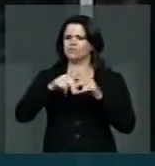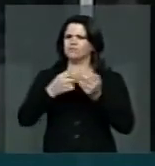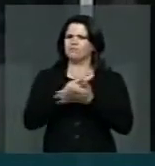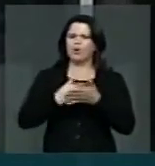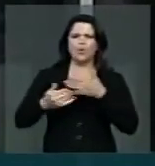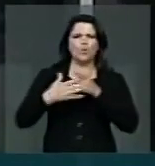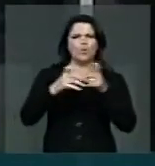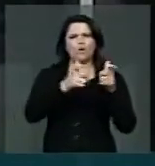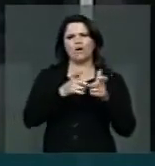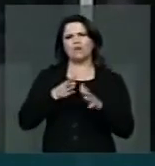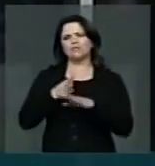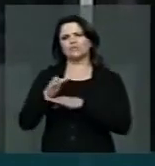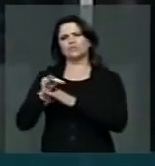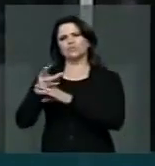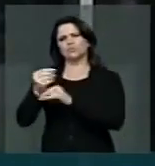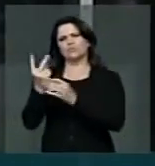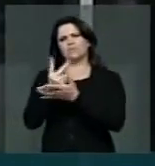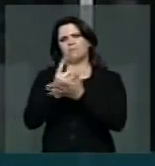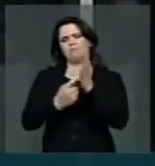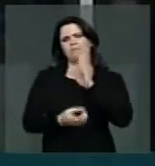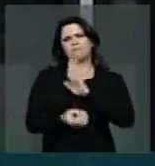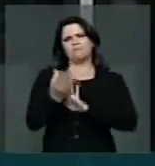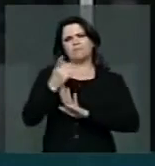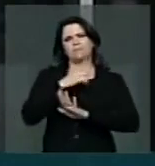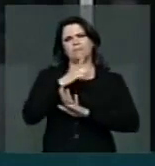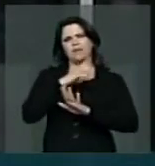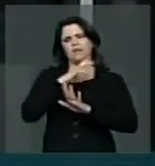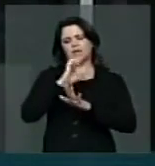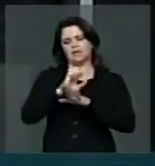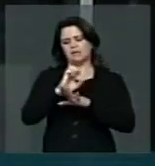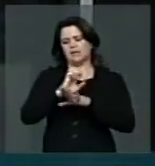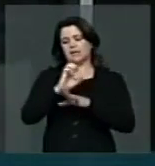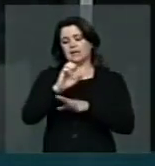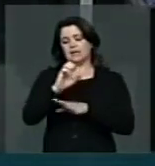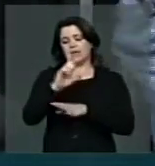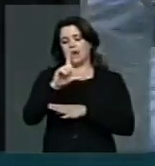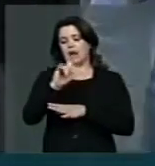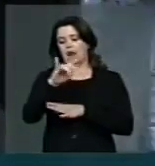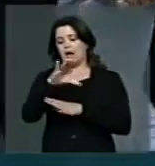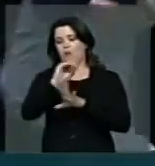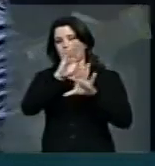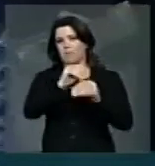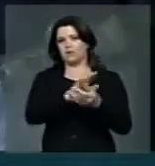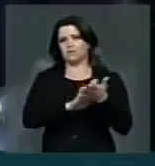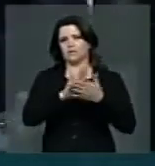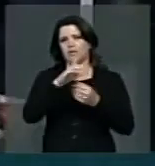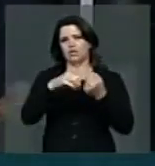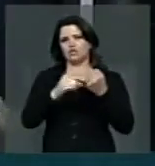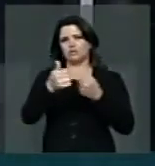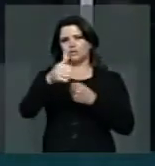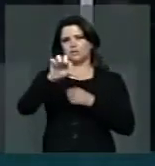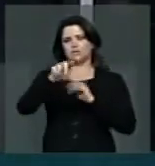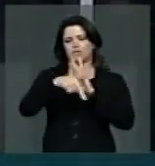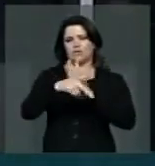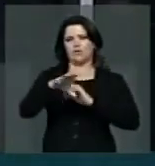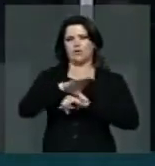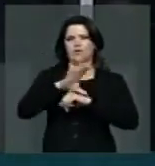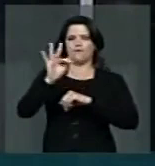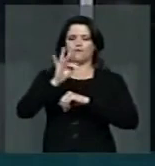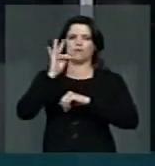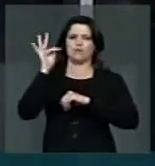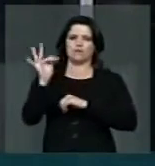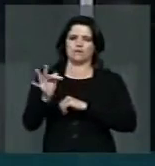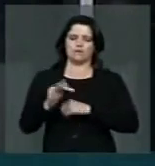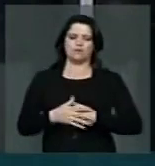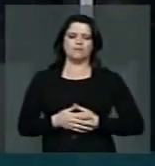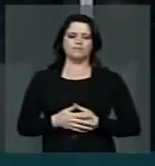campos. A própria existência do Estado laico, com o que reza o artigo 19 da Constituição Federal,